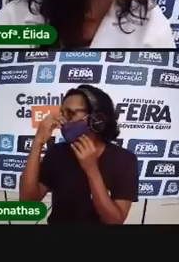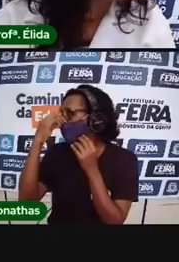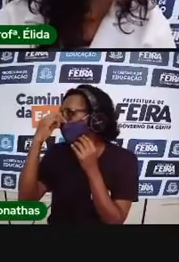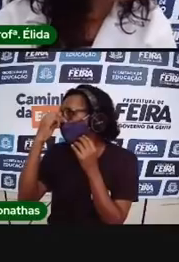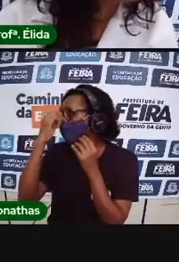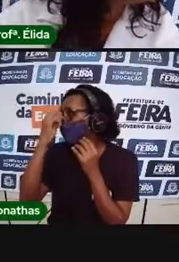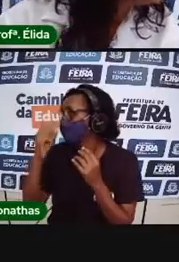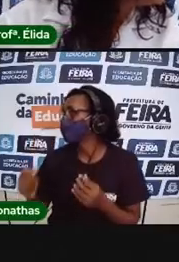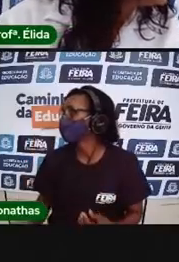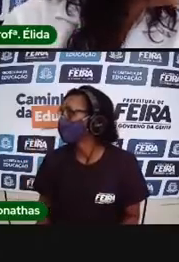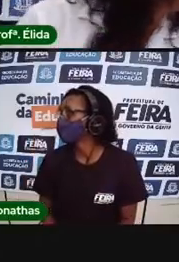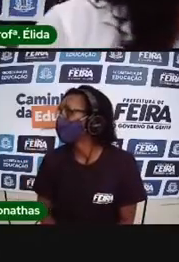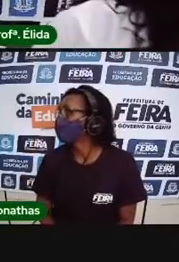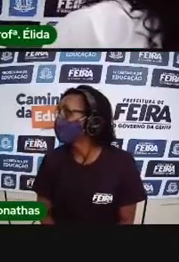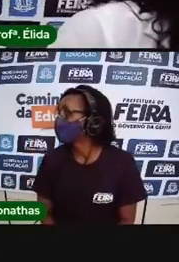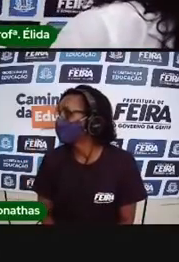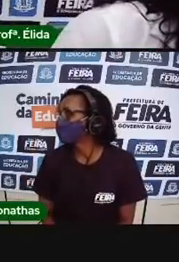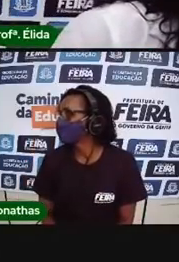Qual o seu nome?